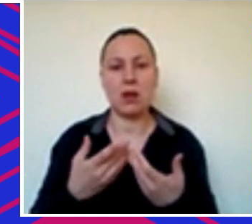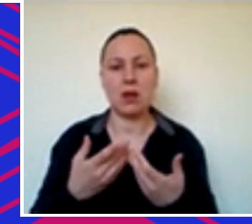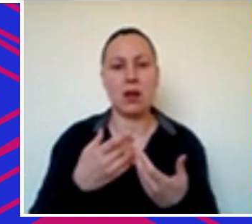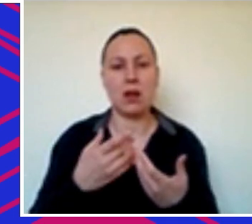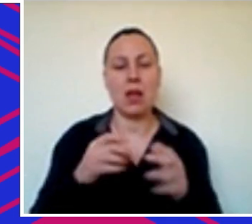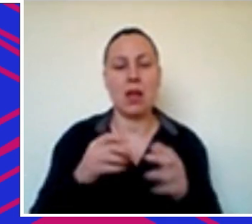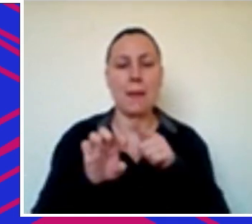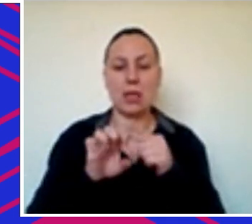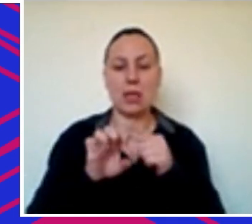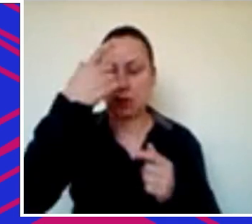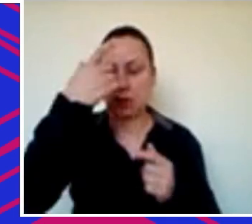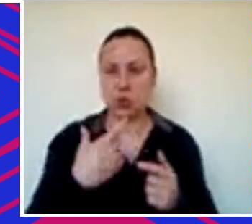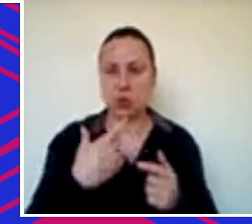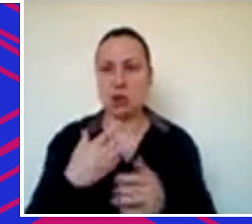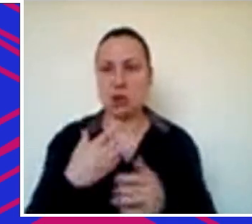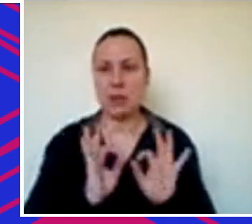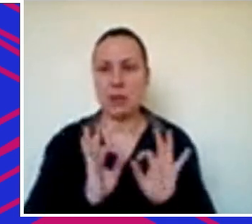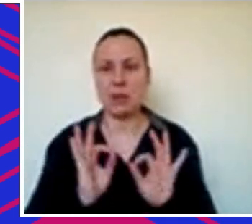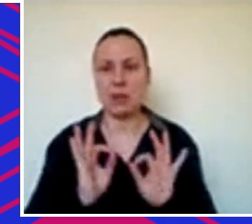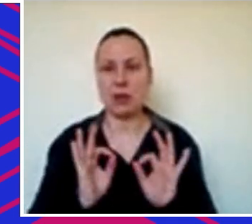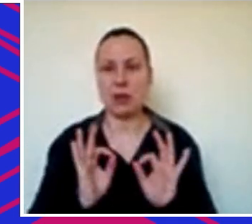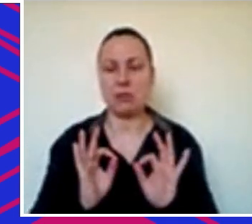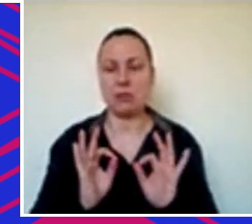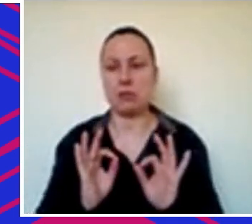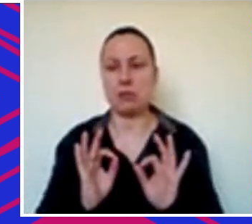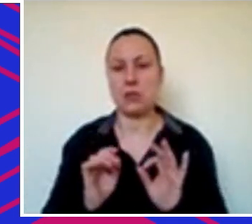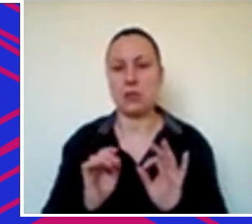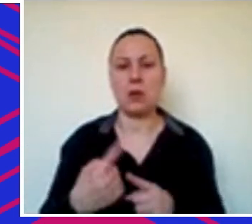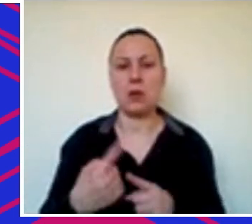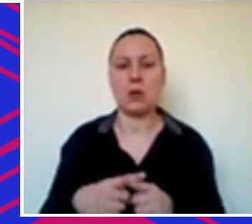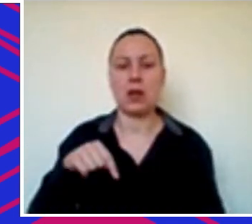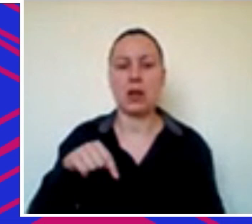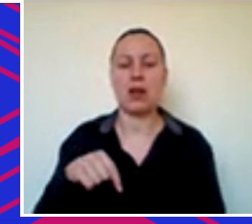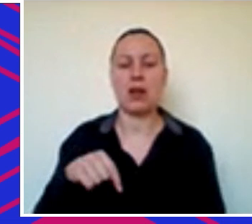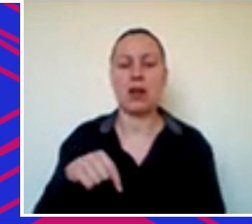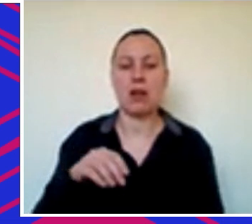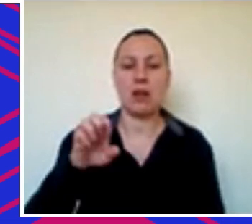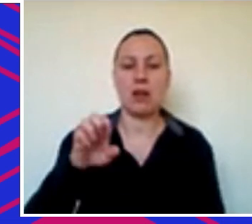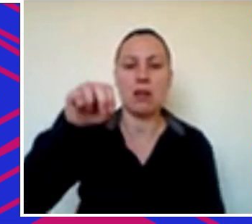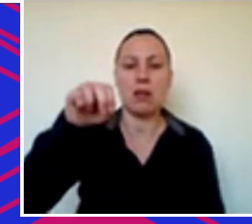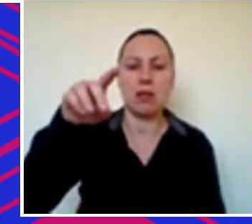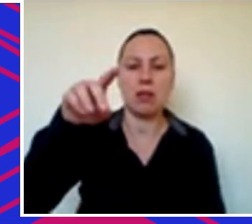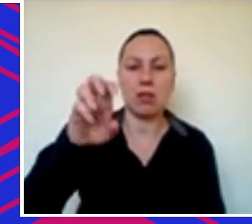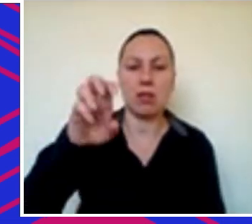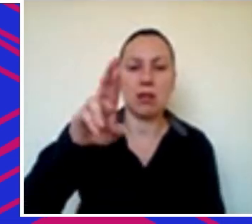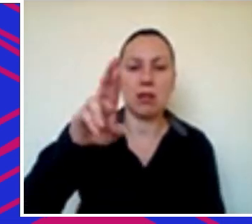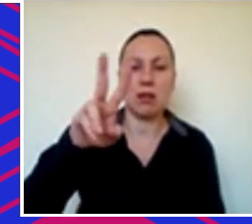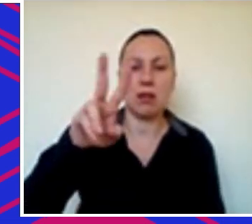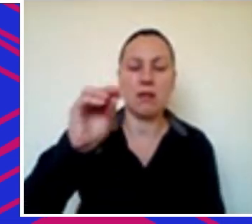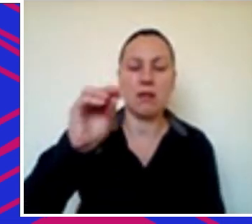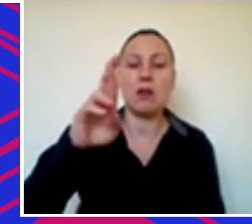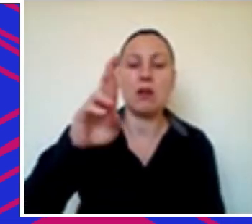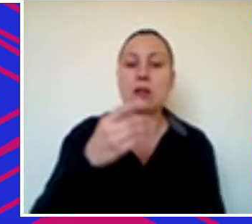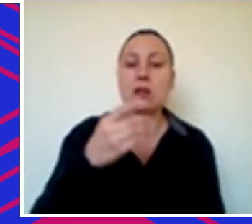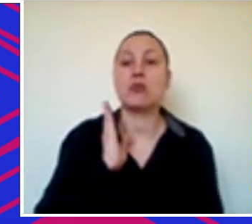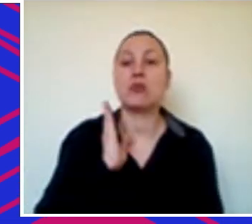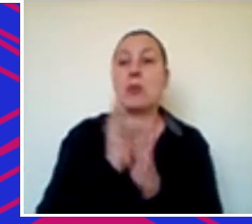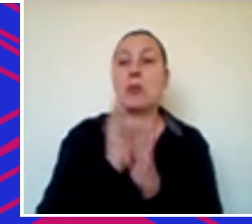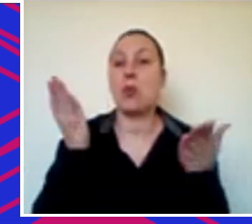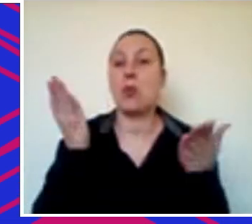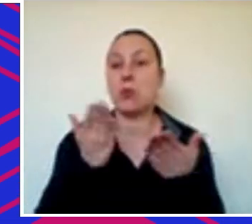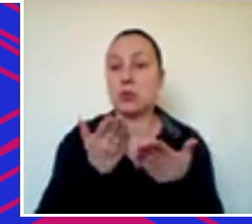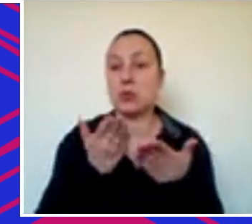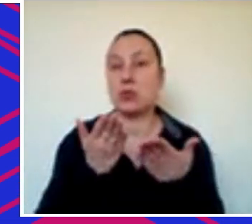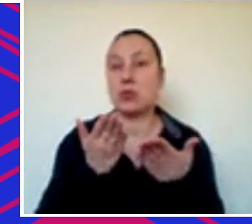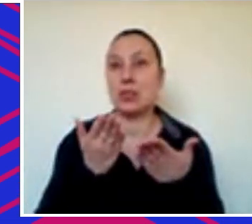um processo de captação como esse, porque a gente aqui na Endeavor sempre fala que empreendedor que acha que é assim, ah não, descobri hoje que eu preciso de dinheiro, amanhã eu vou ligar